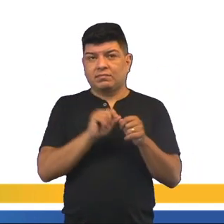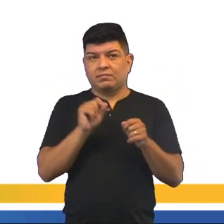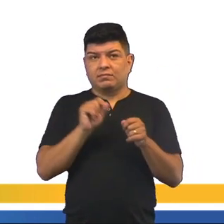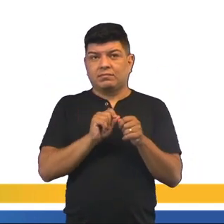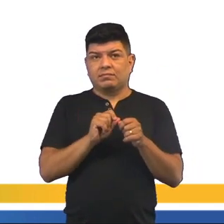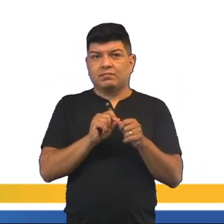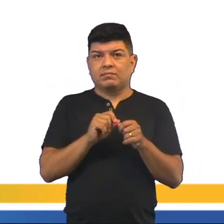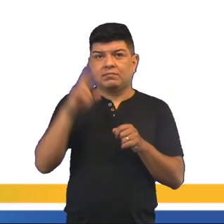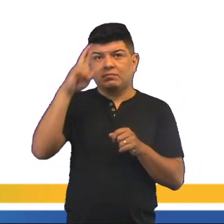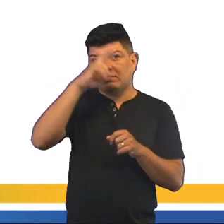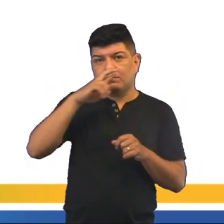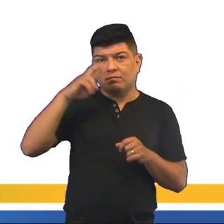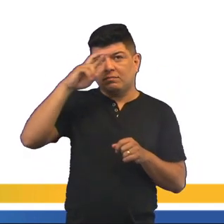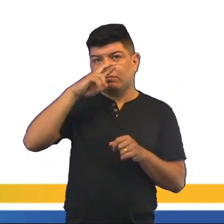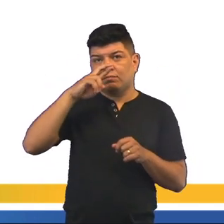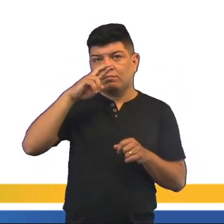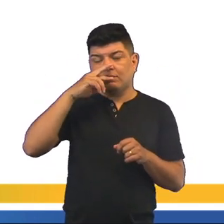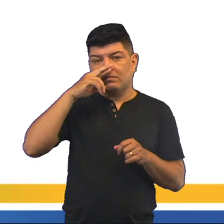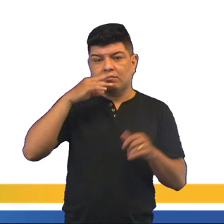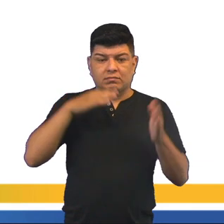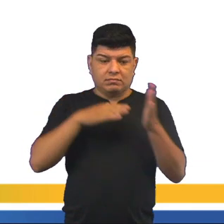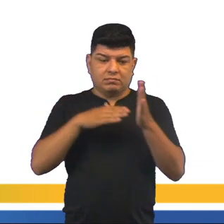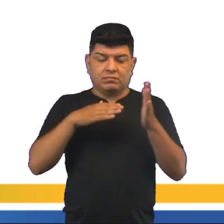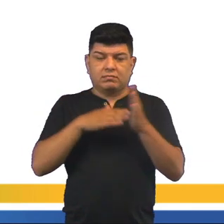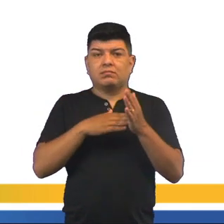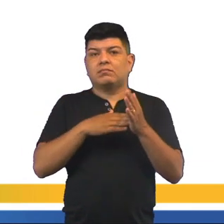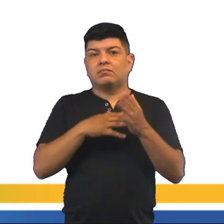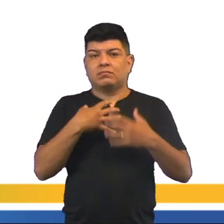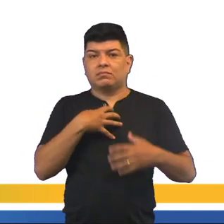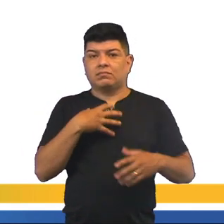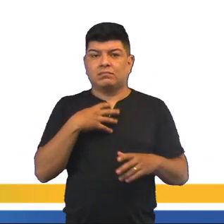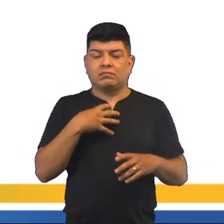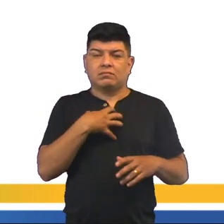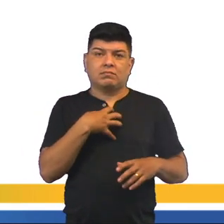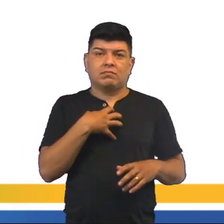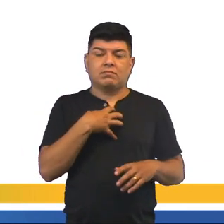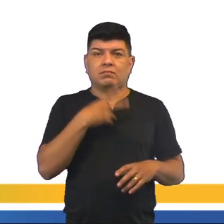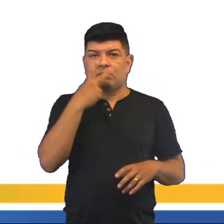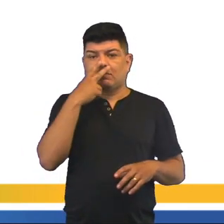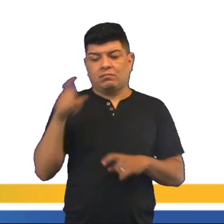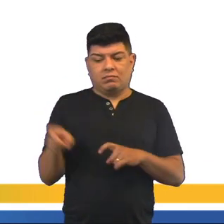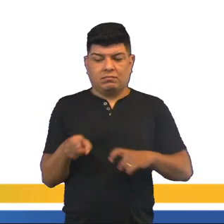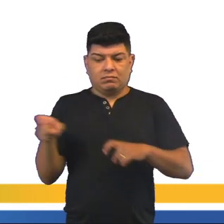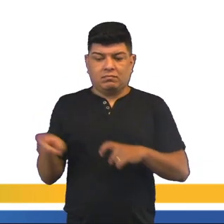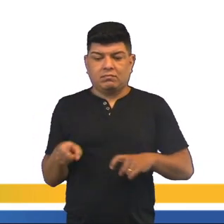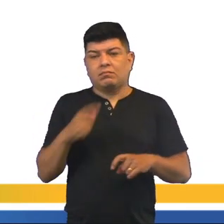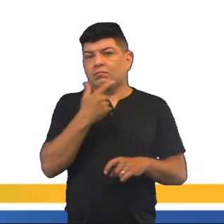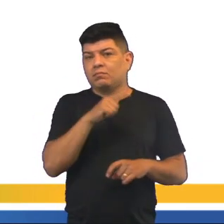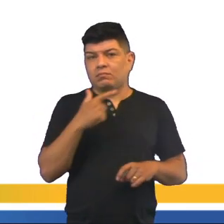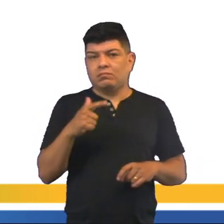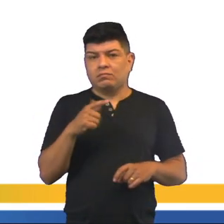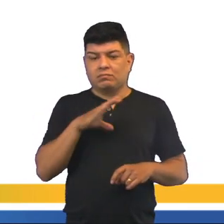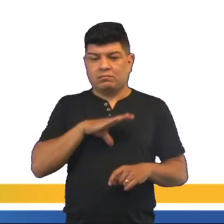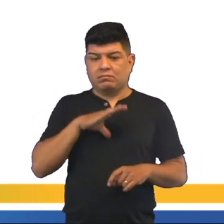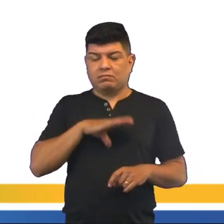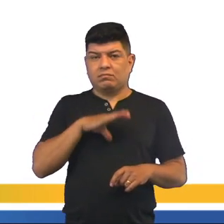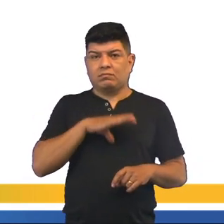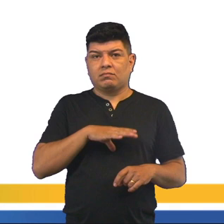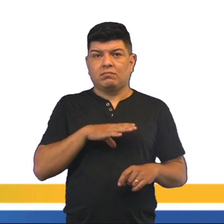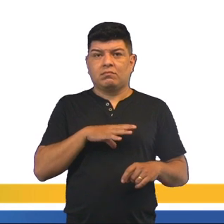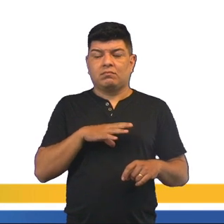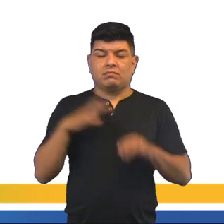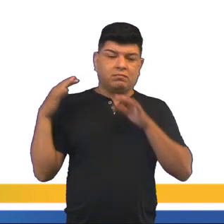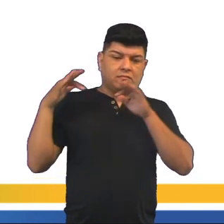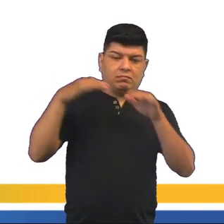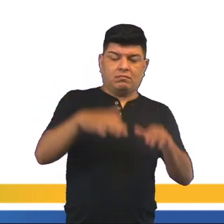ele observou uma linha limitada do comportamento rural. E não foi prevista a urbanização, como eu citei para